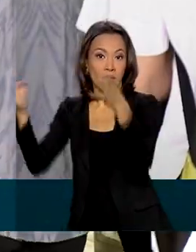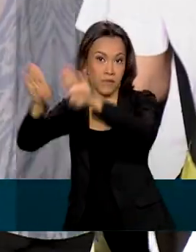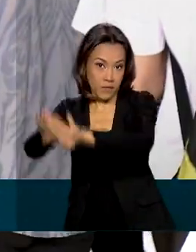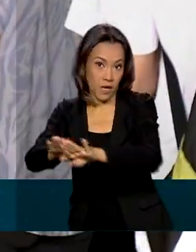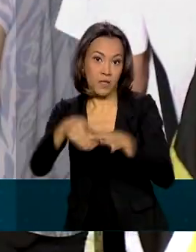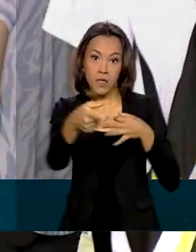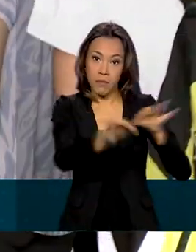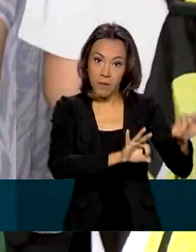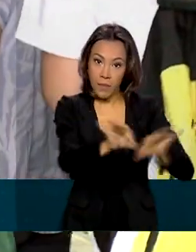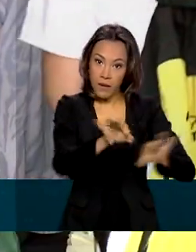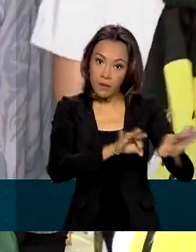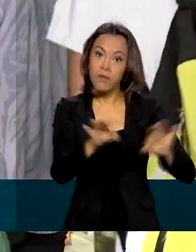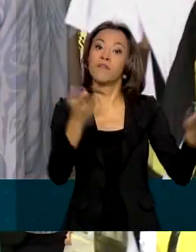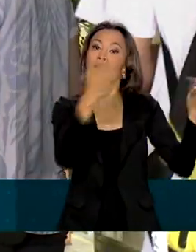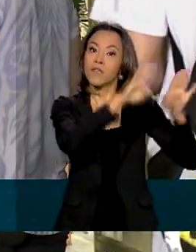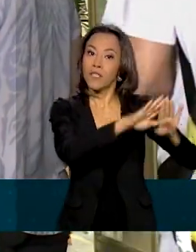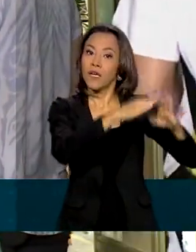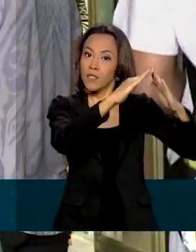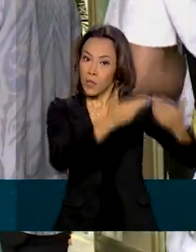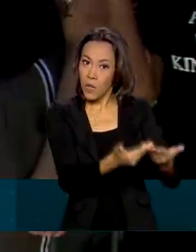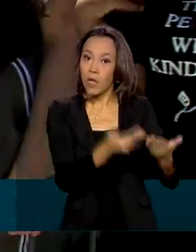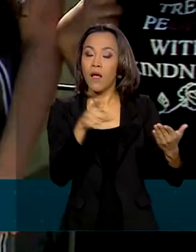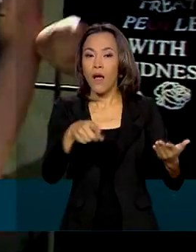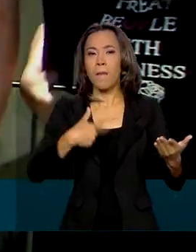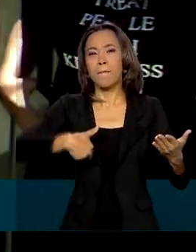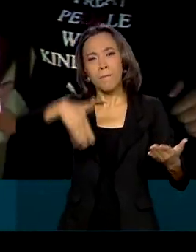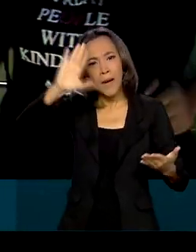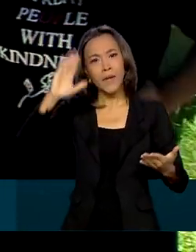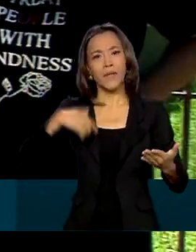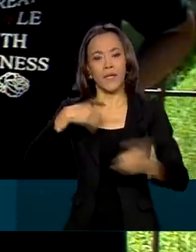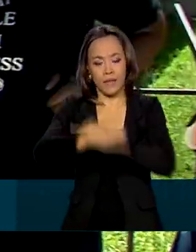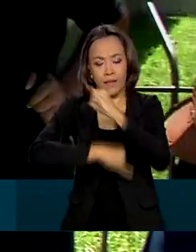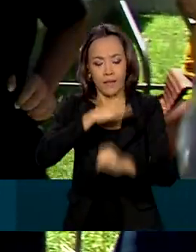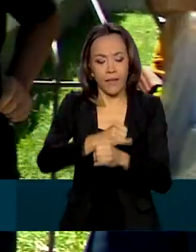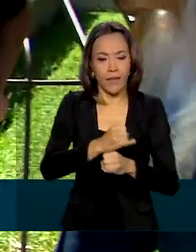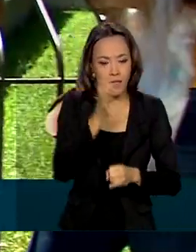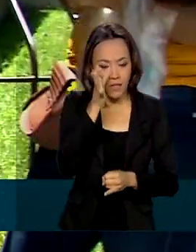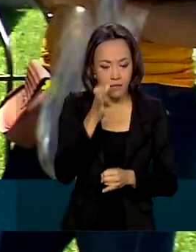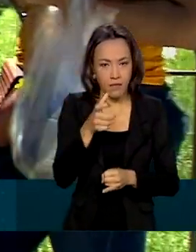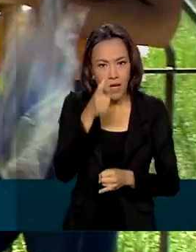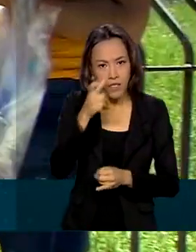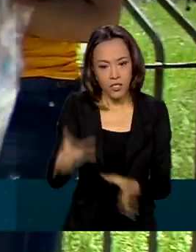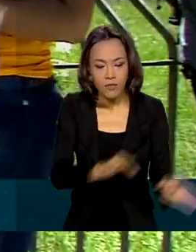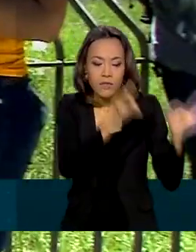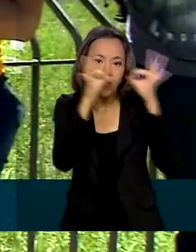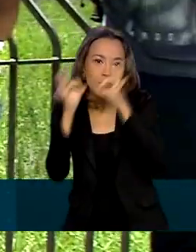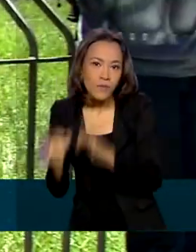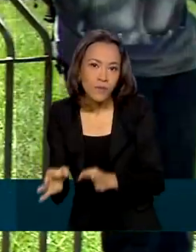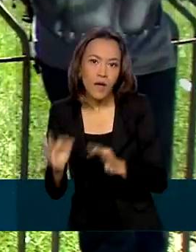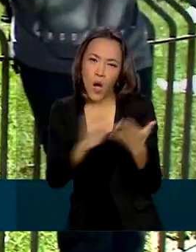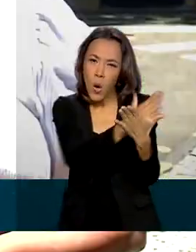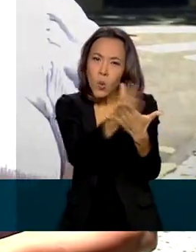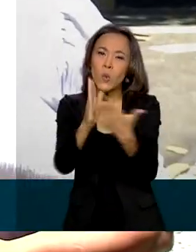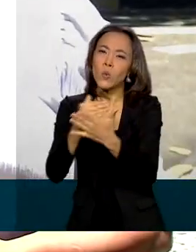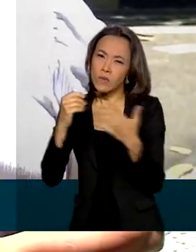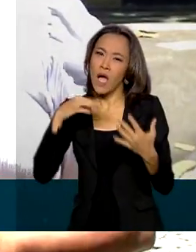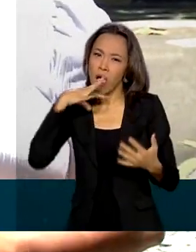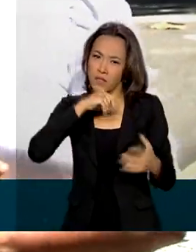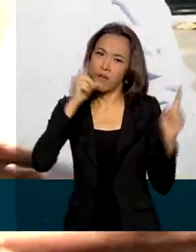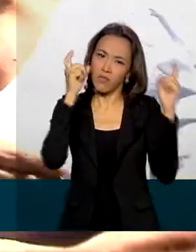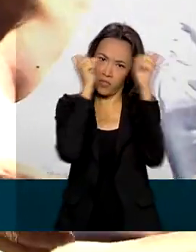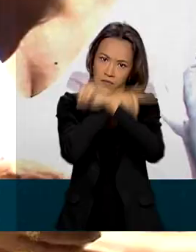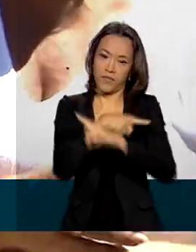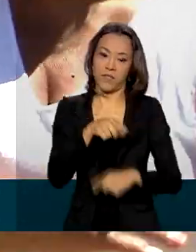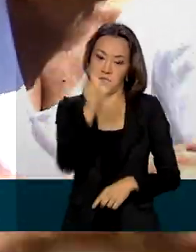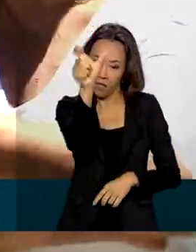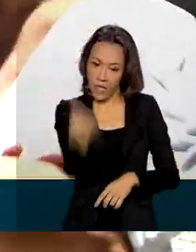a maior parte da preparação foi feita por meio da internet e teleaula. Alguns candidatos sentiram dificuldade. Foi o caso da